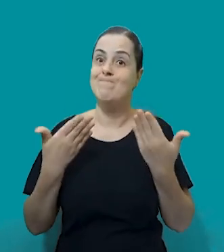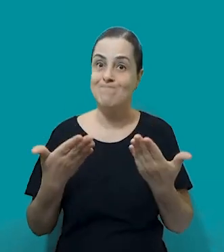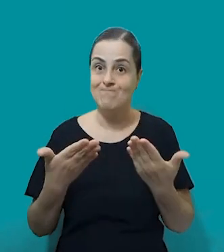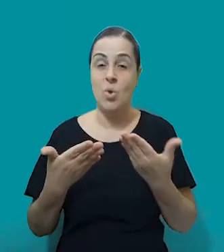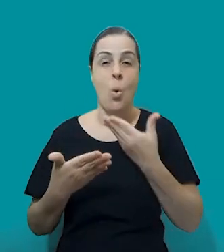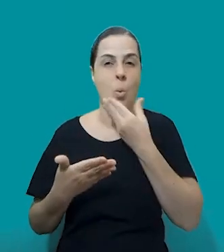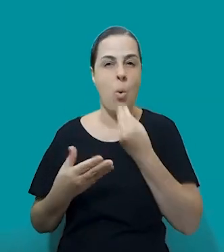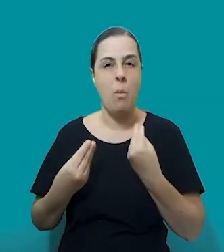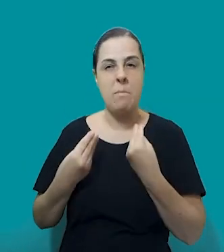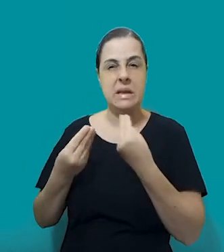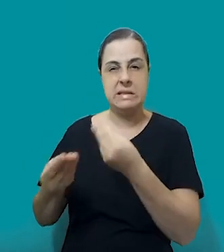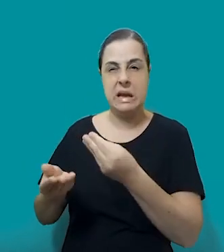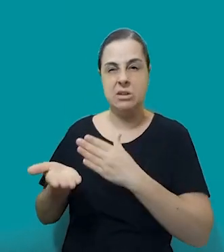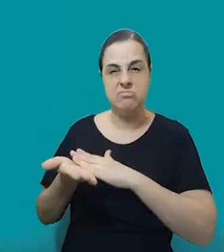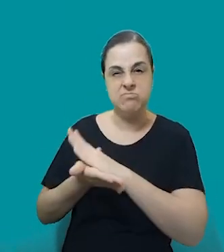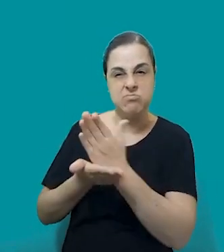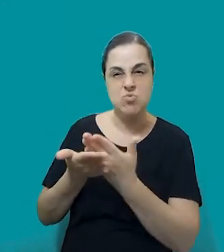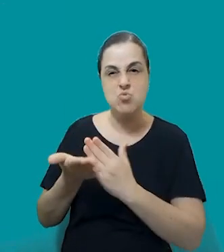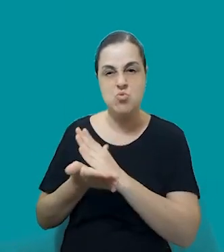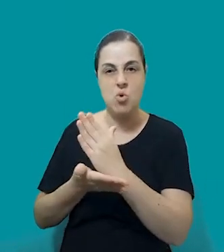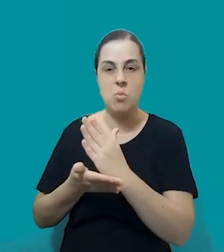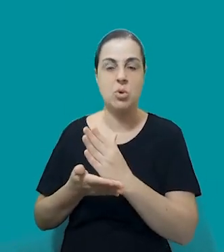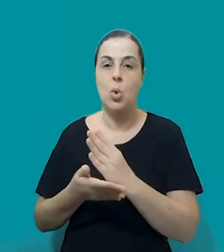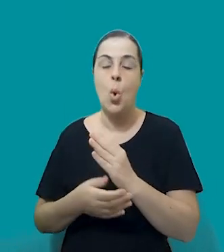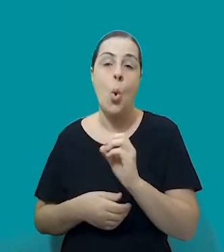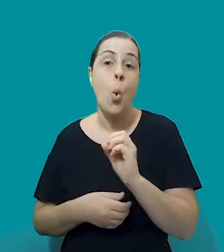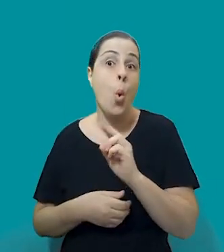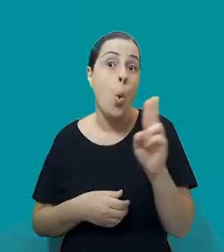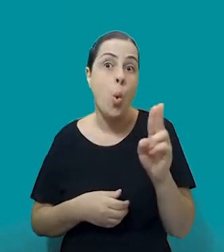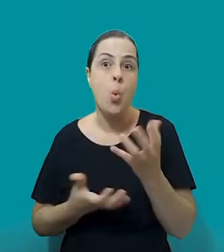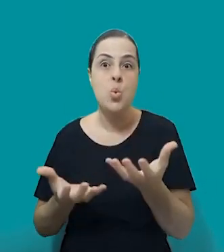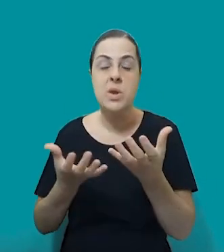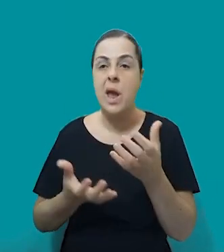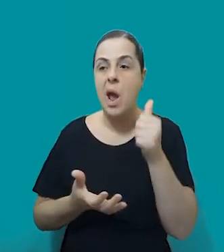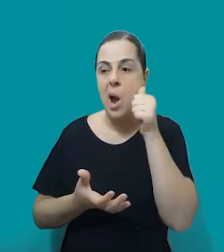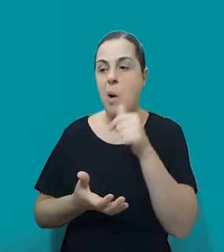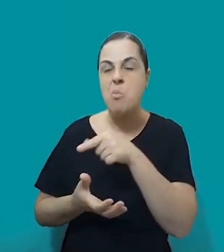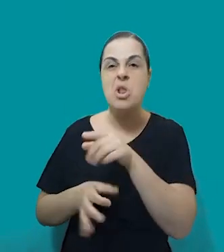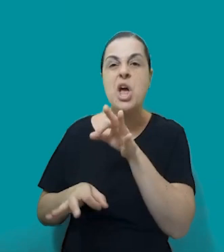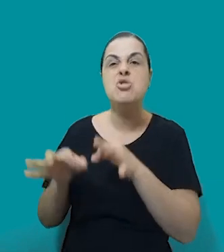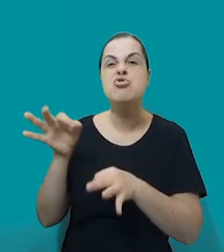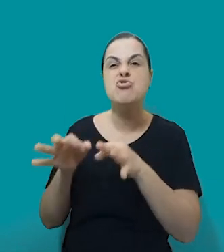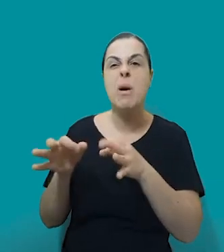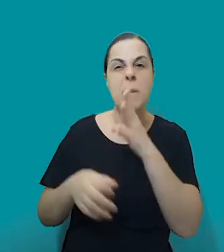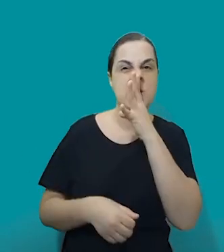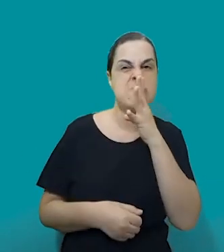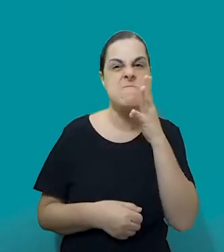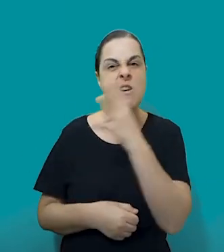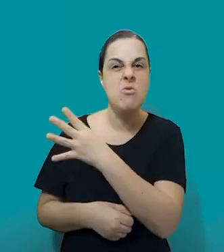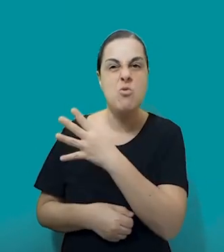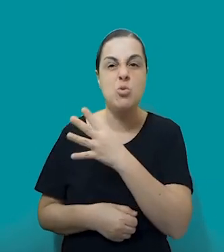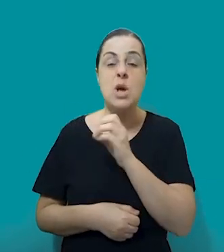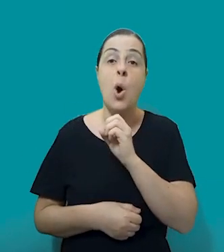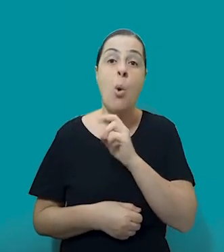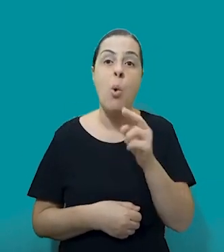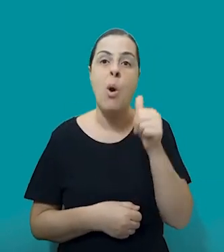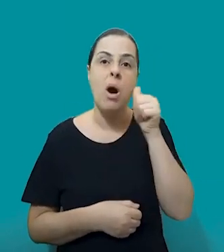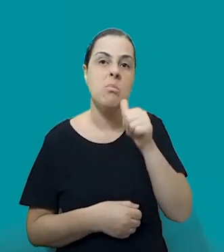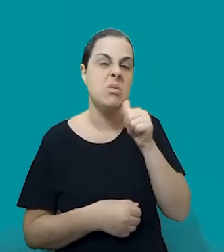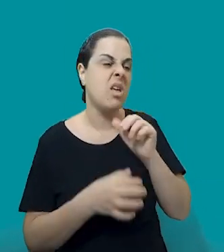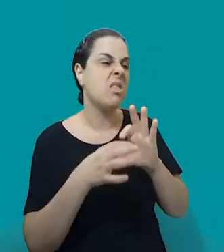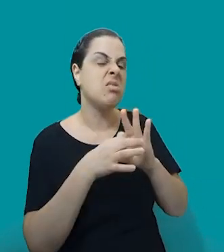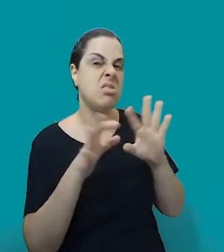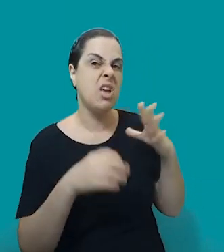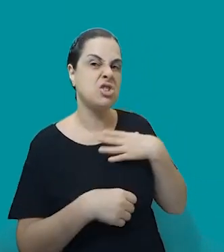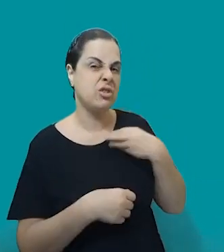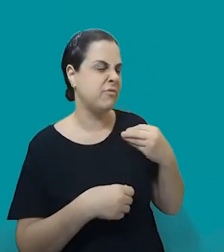ali o desconforto, fazer com que aquela mulher seja julgada pela sociedade por ela ter perdido a guarda, por ela ter aberto mão da guarda, por ela ter